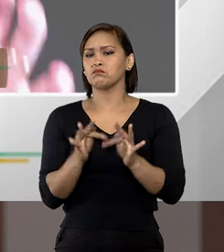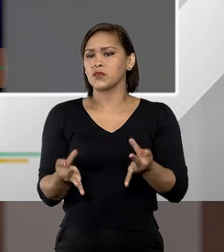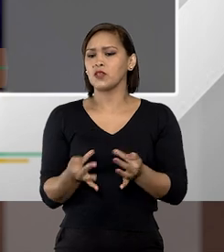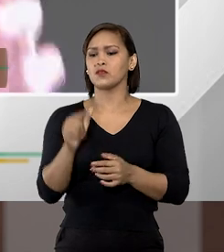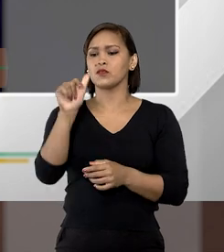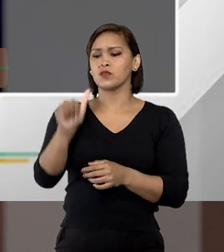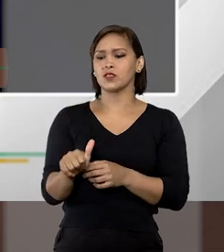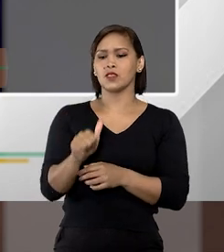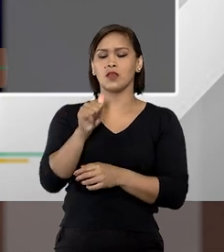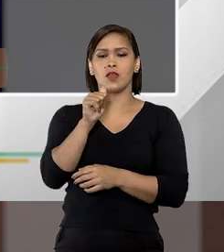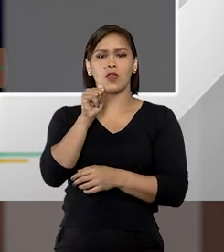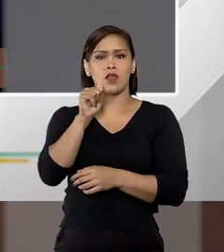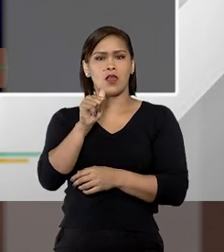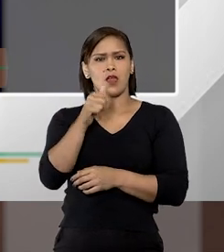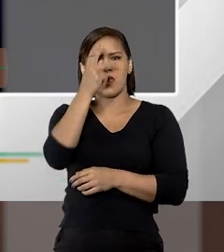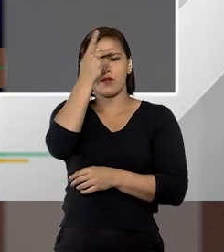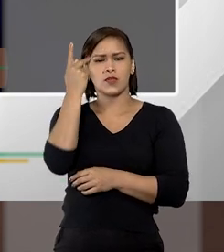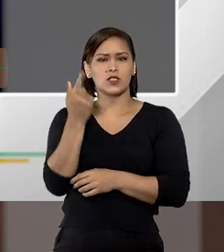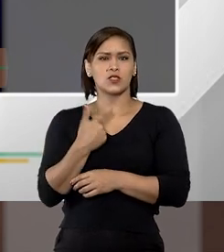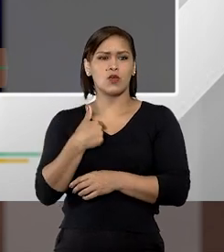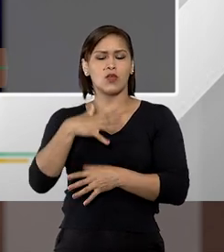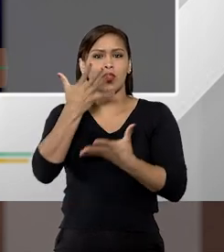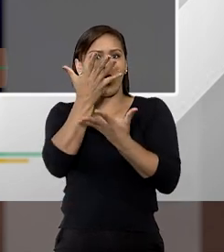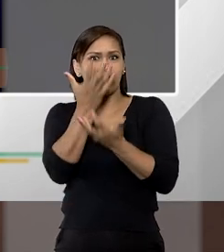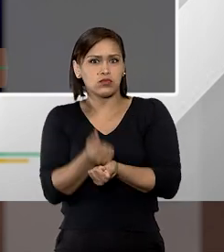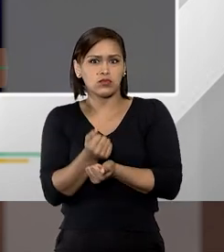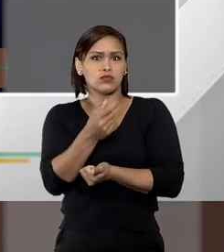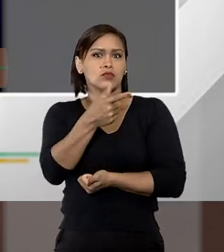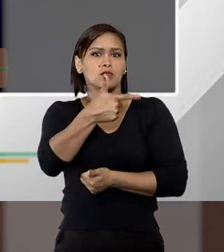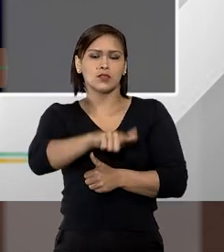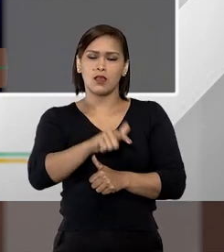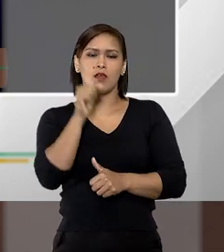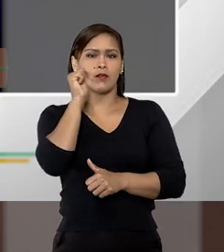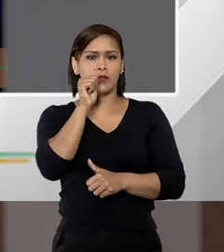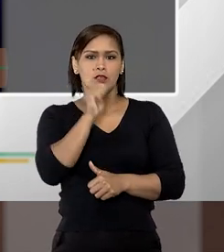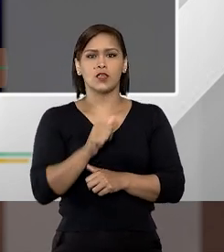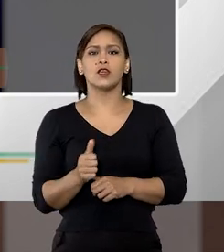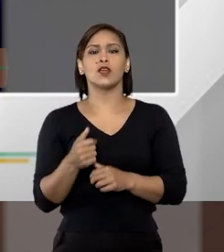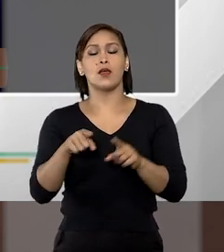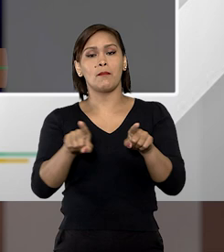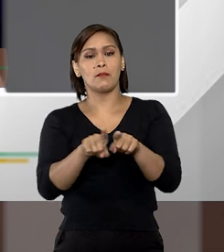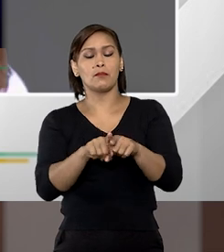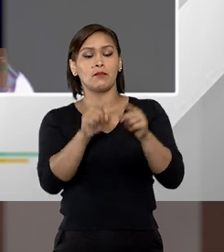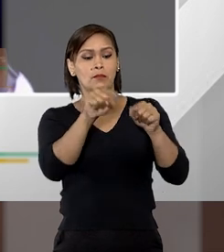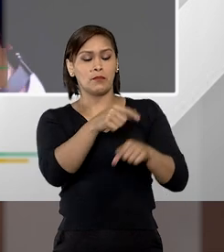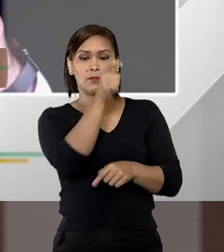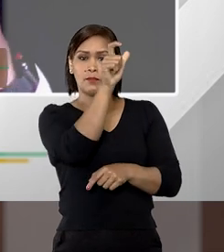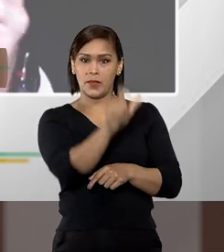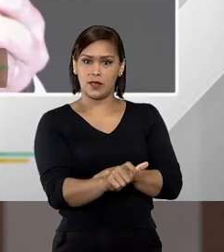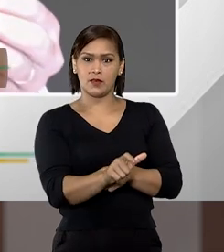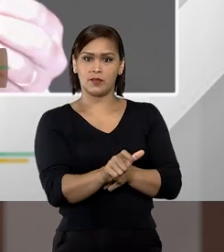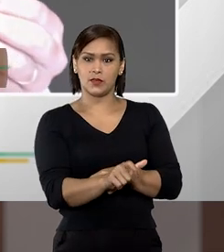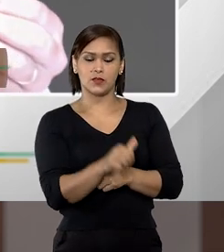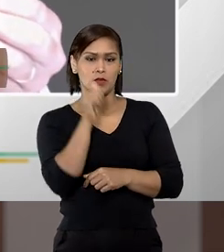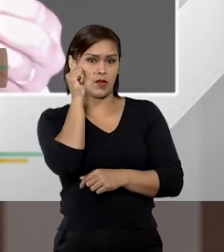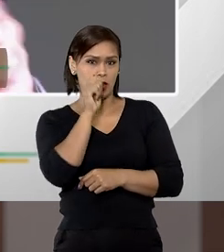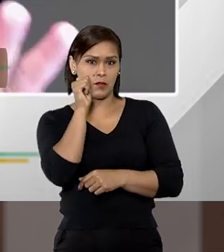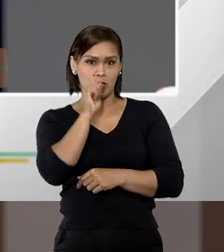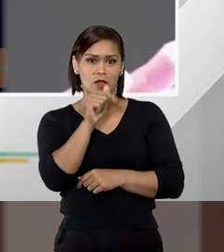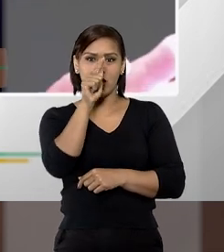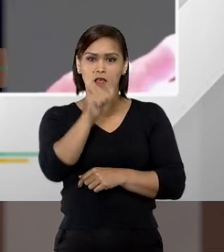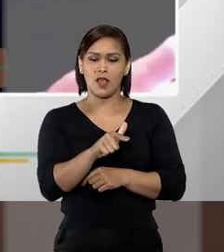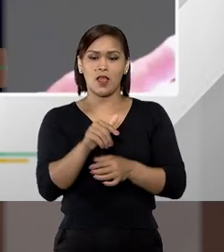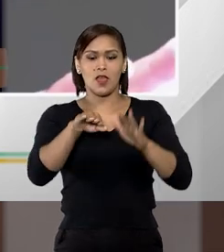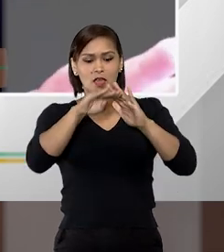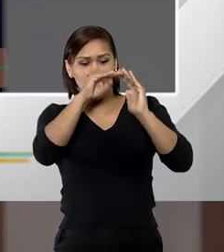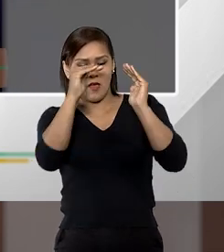fato do autor não tolerar a figura feminina. É o caso típico de misoginia. Para o autor, a mulher é um